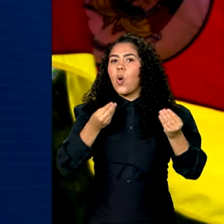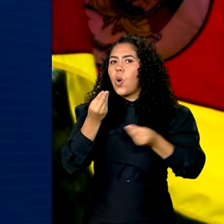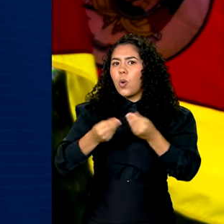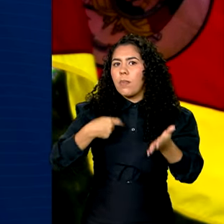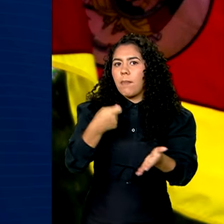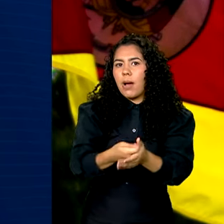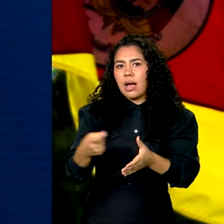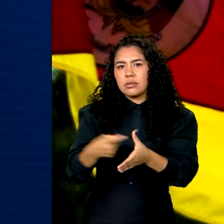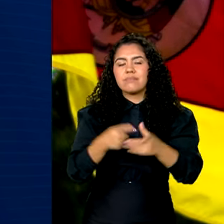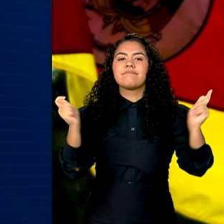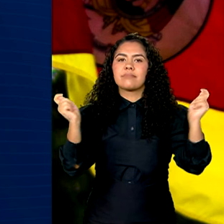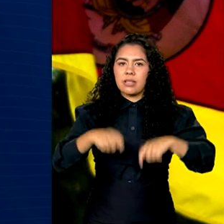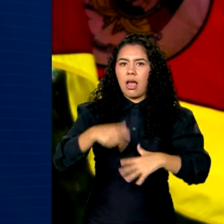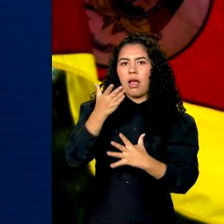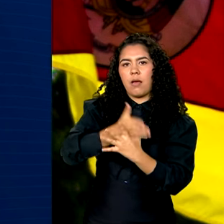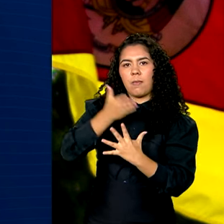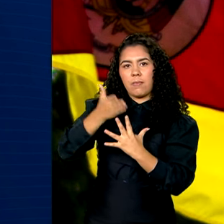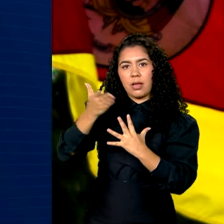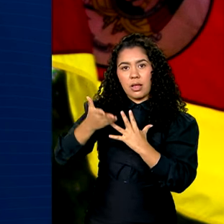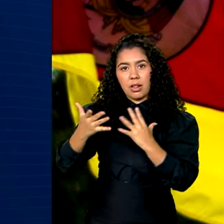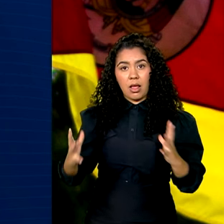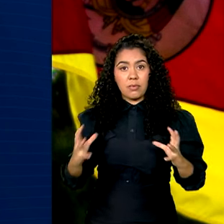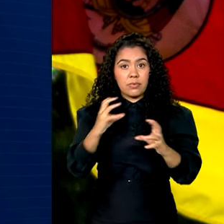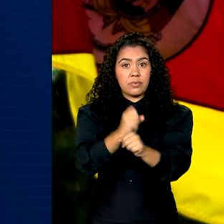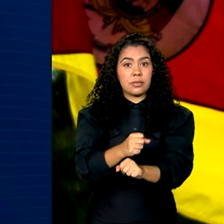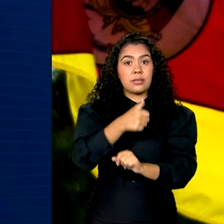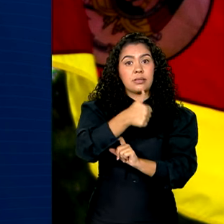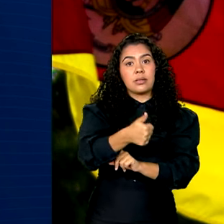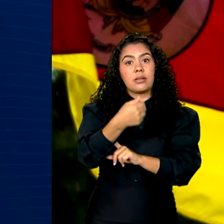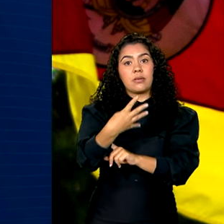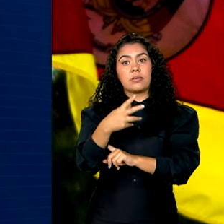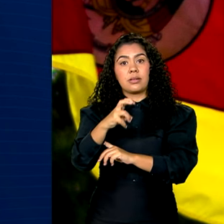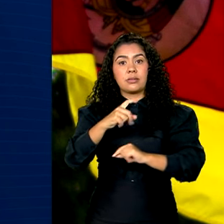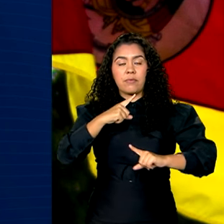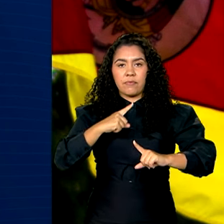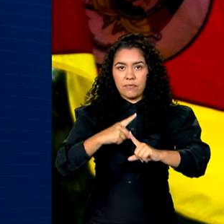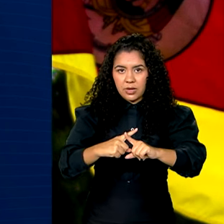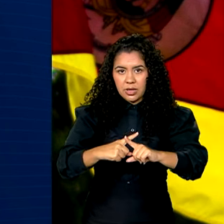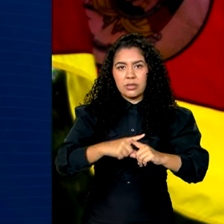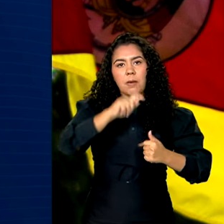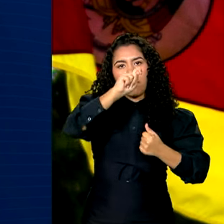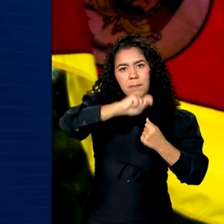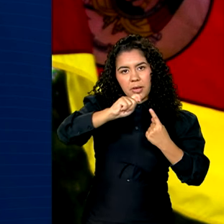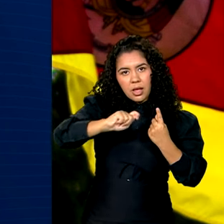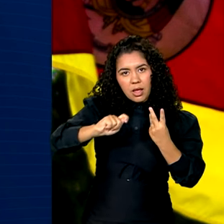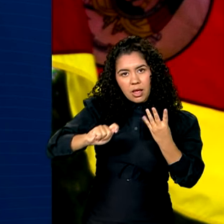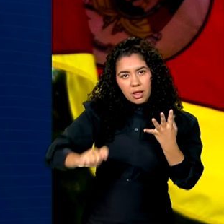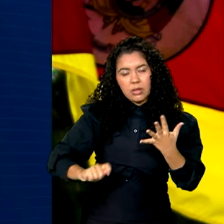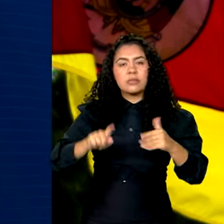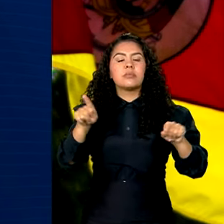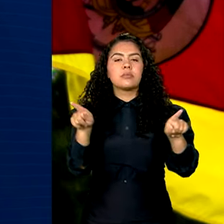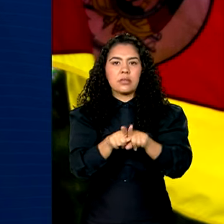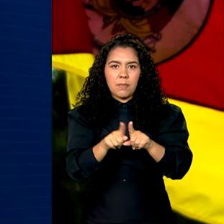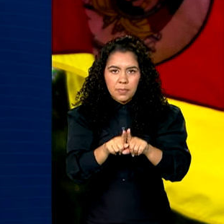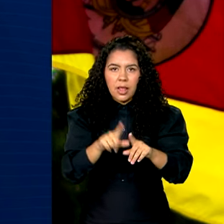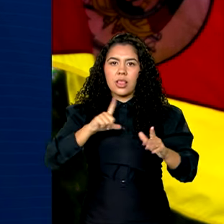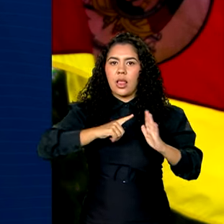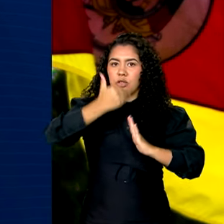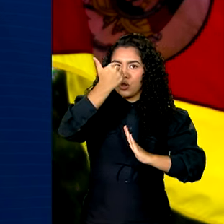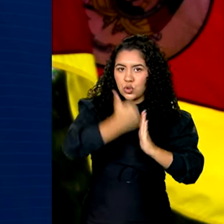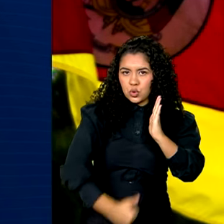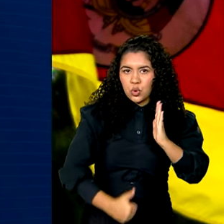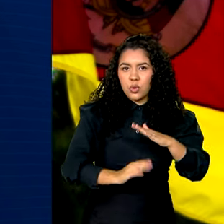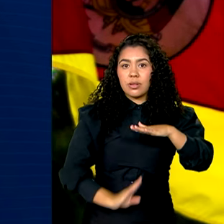poderá ser parcelado em até 145 prestações mensais e serão oferecidos descontos de até